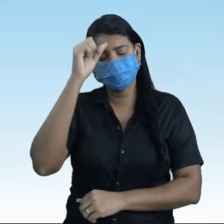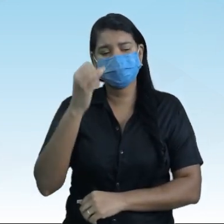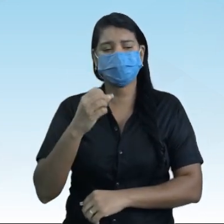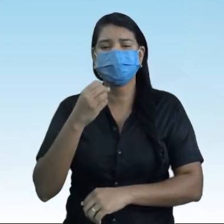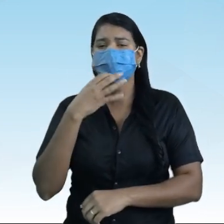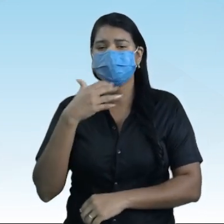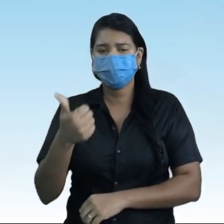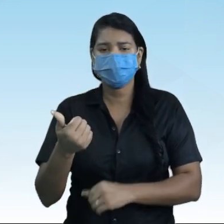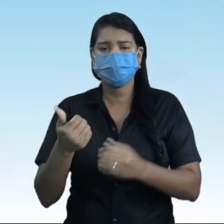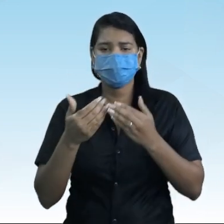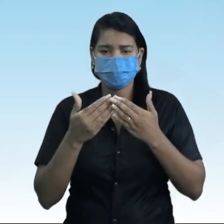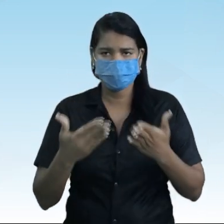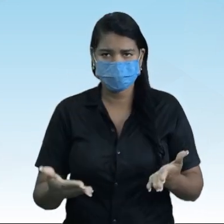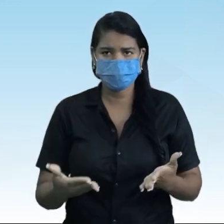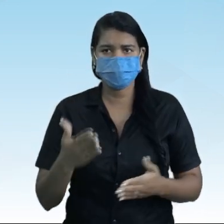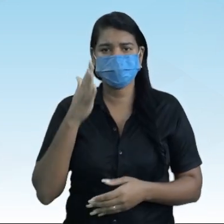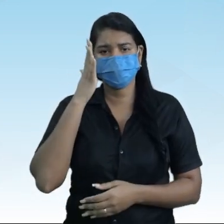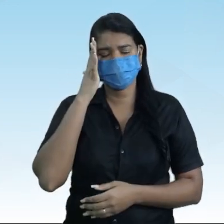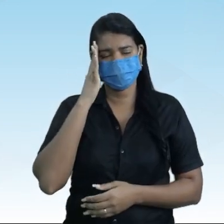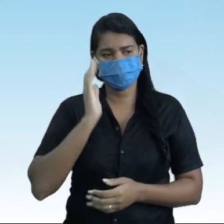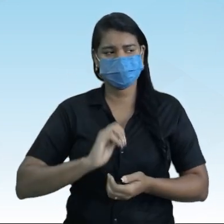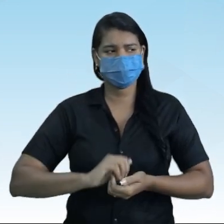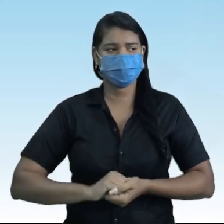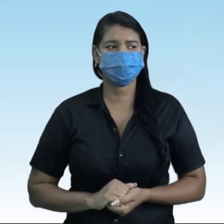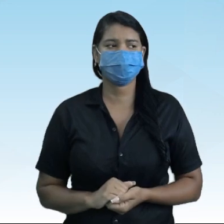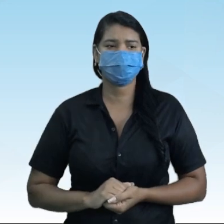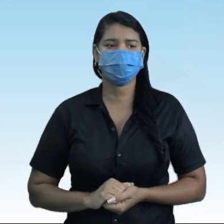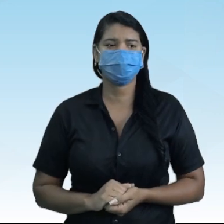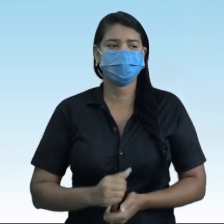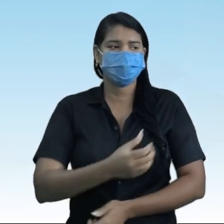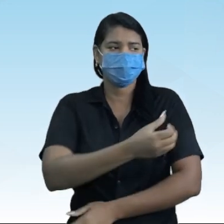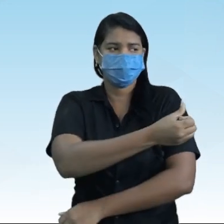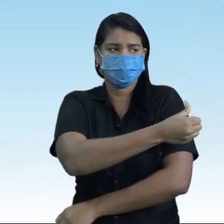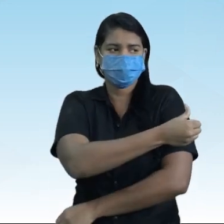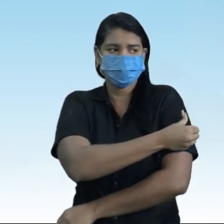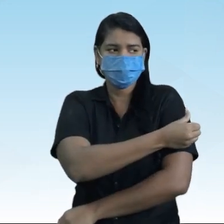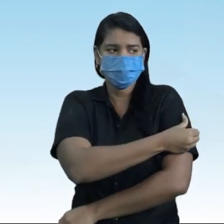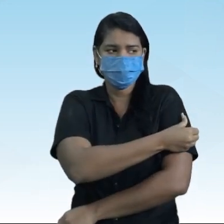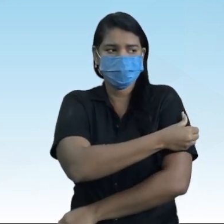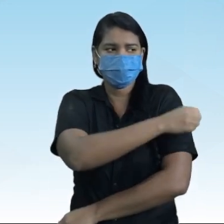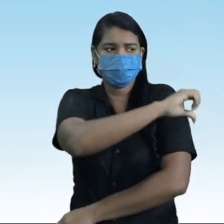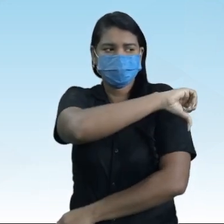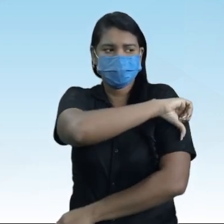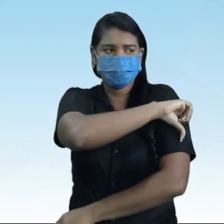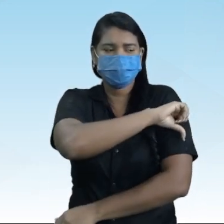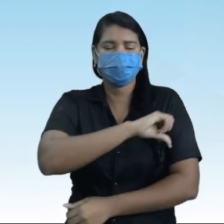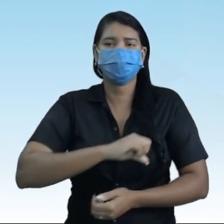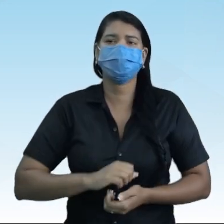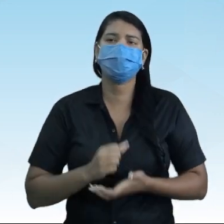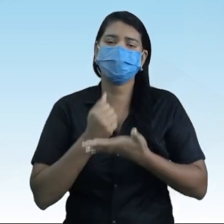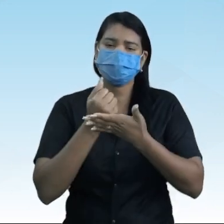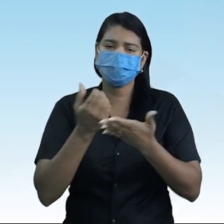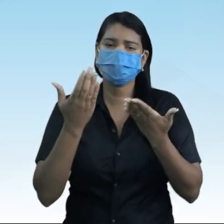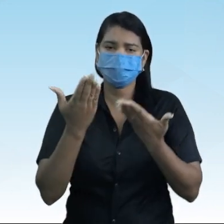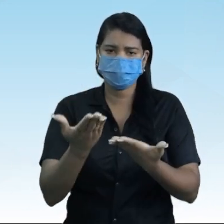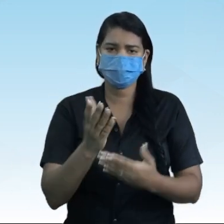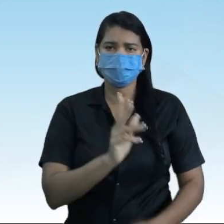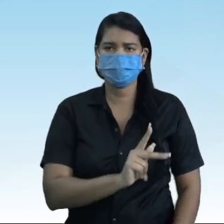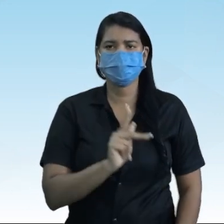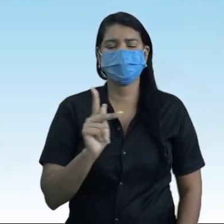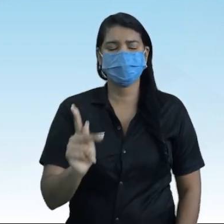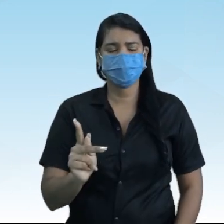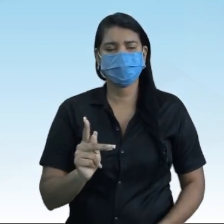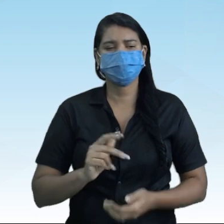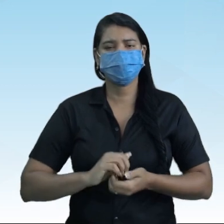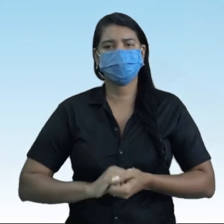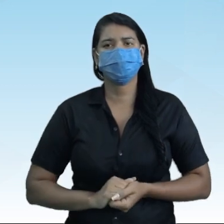Concorda comigo? Estaremos preparando eles do sexto para o nono. Então, contribui. Por favor, professor,